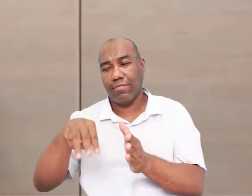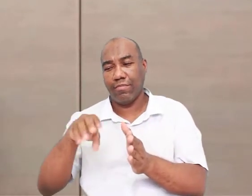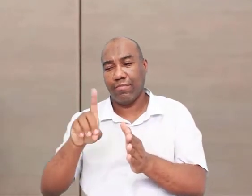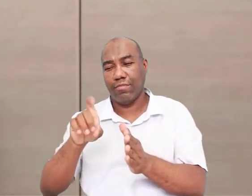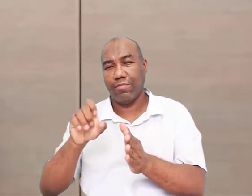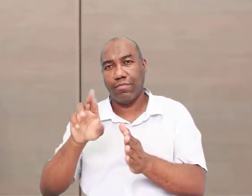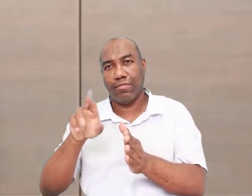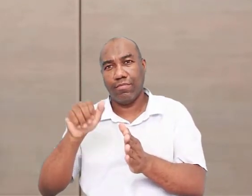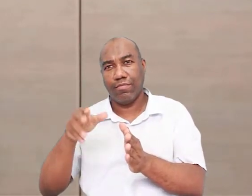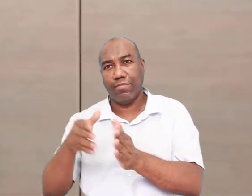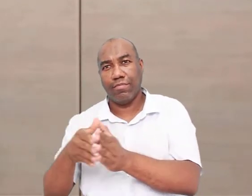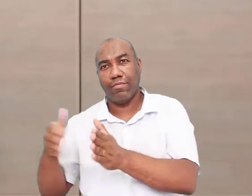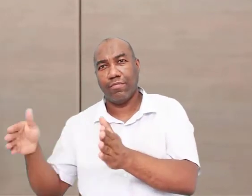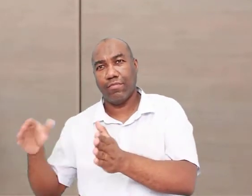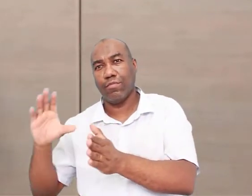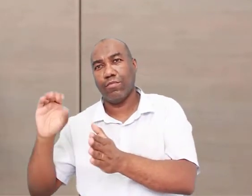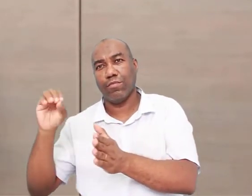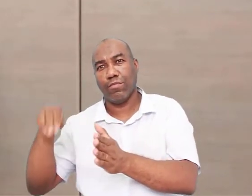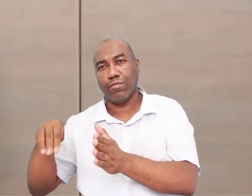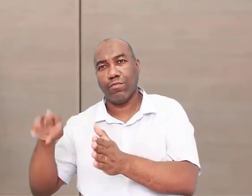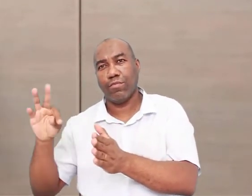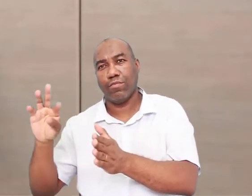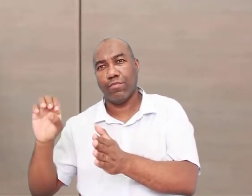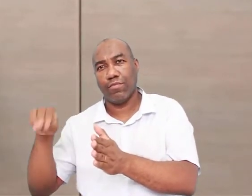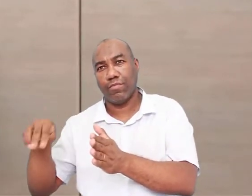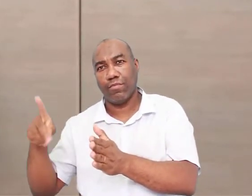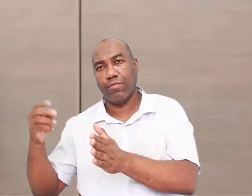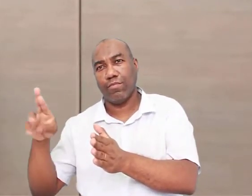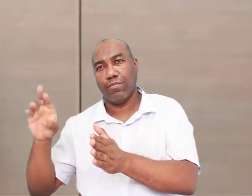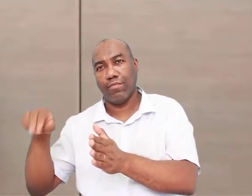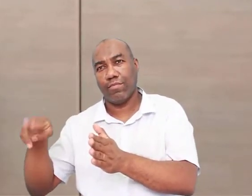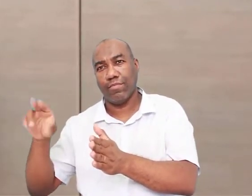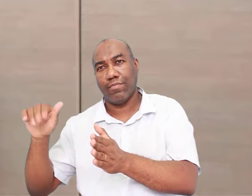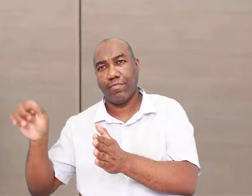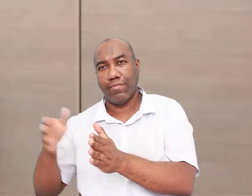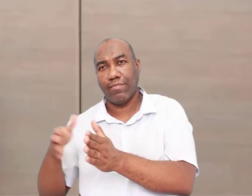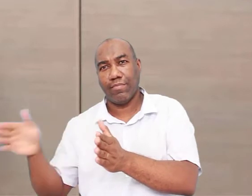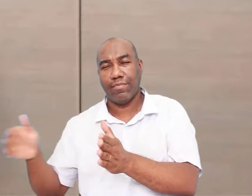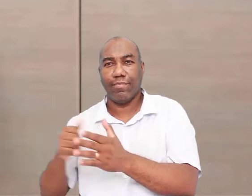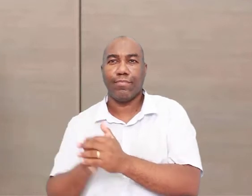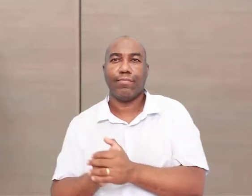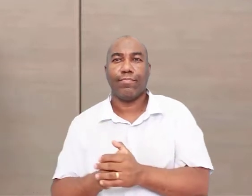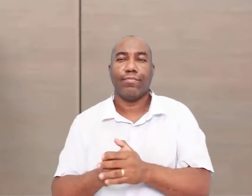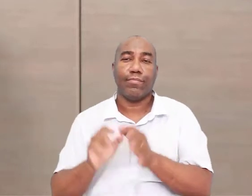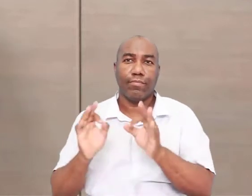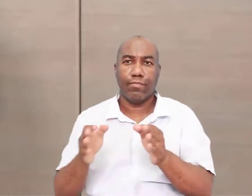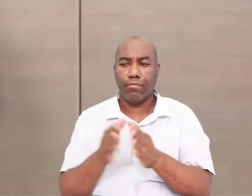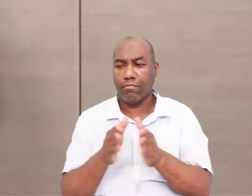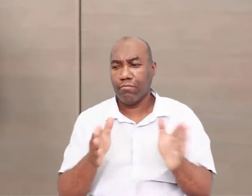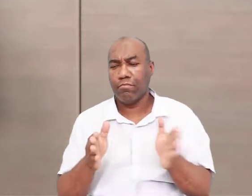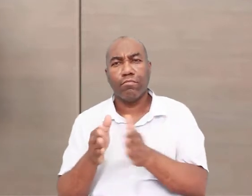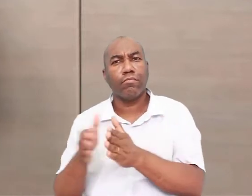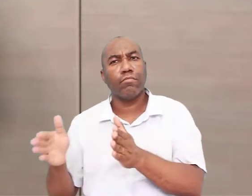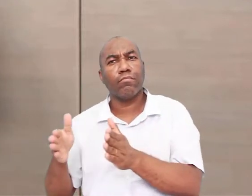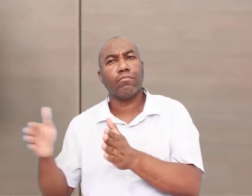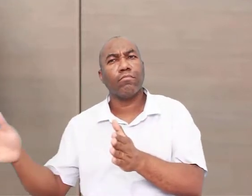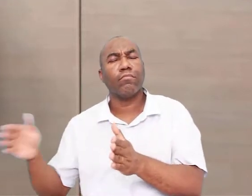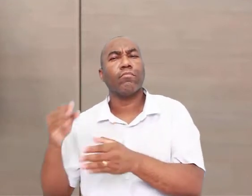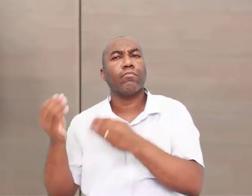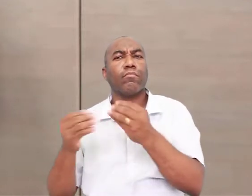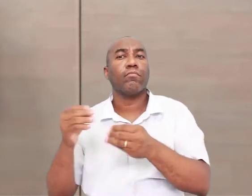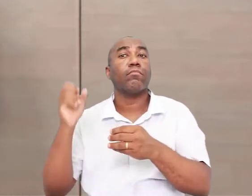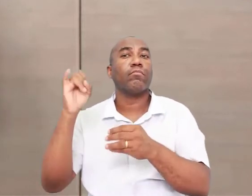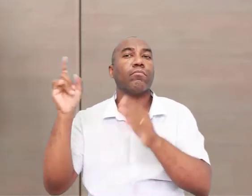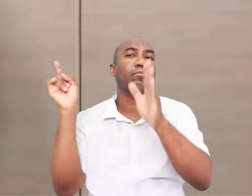vamos caracterizar aqui cada uma das fases da pré-história. Ah, se vier uma questão perguntando quais